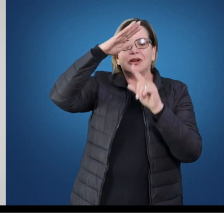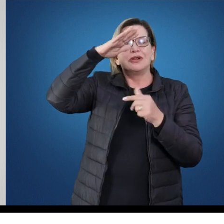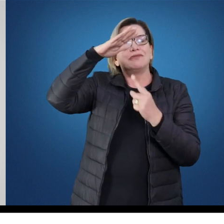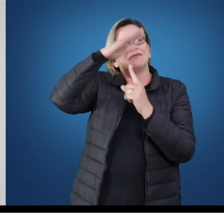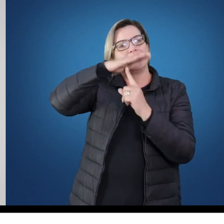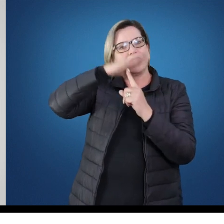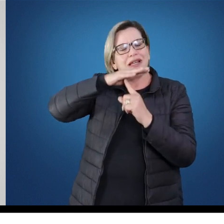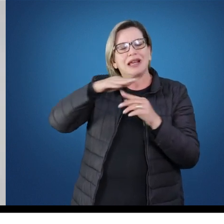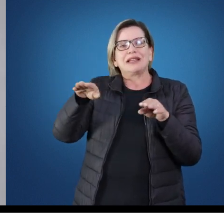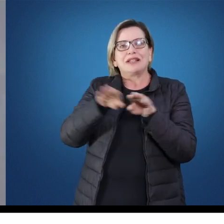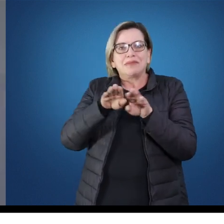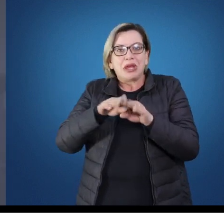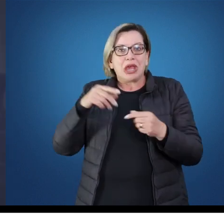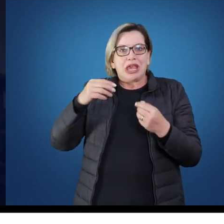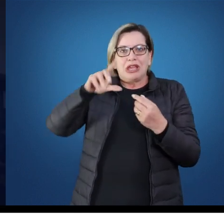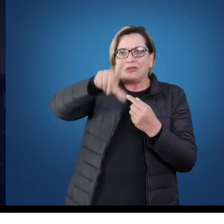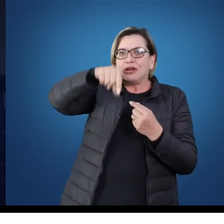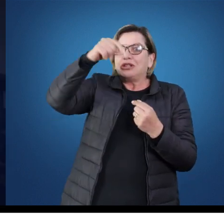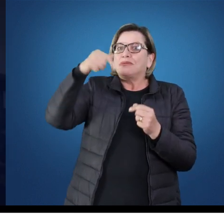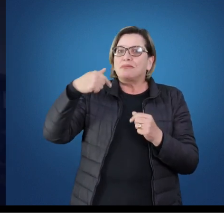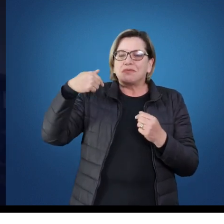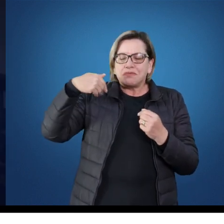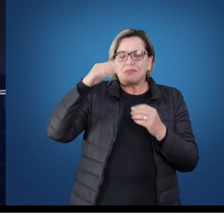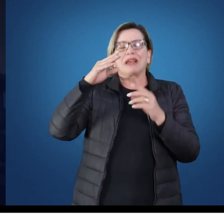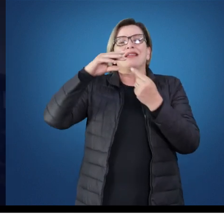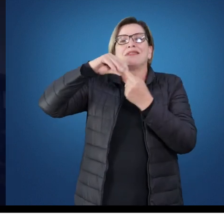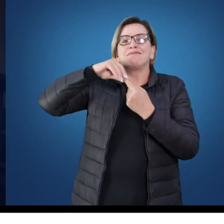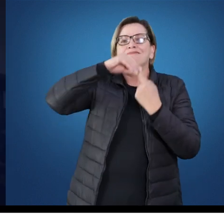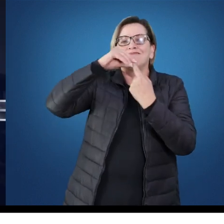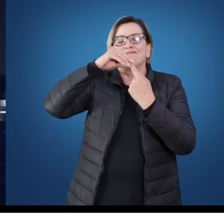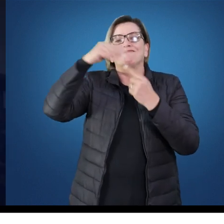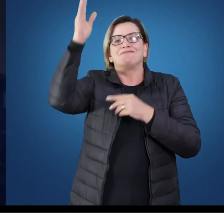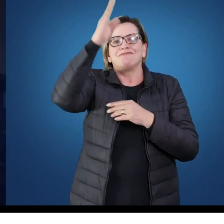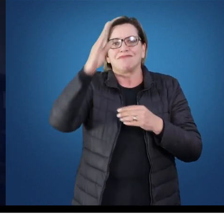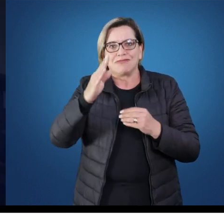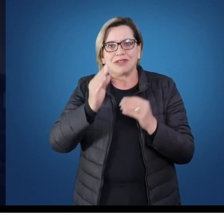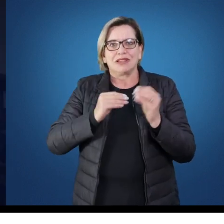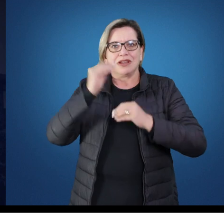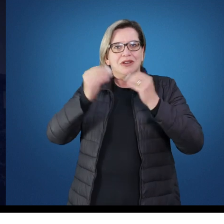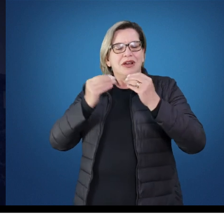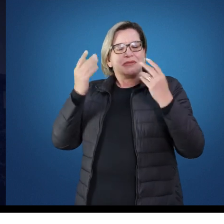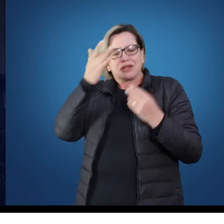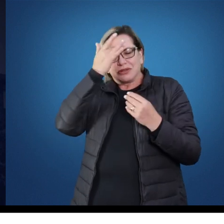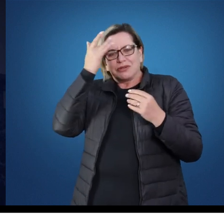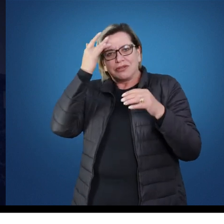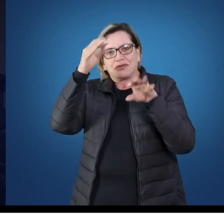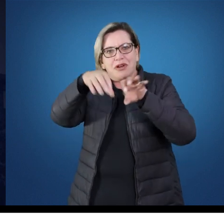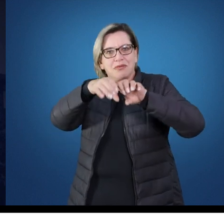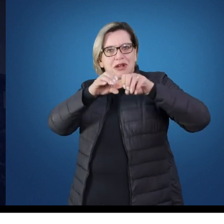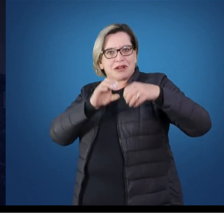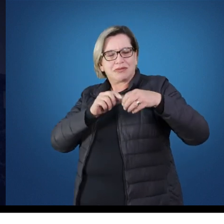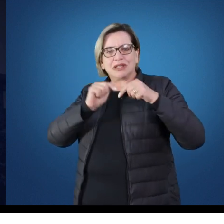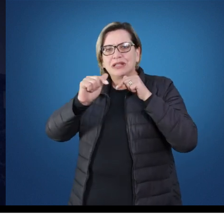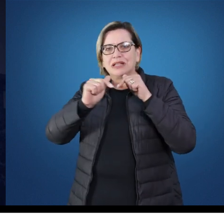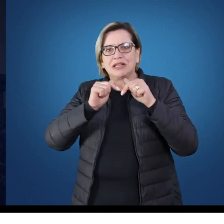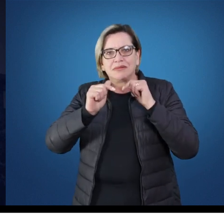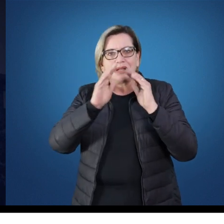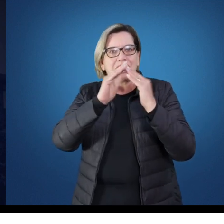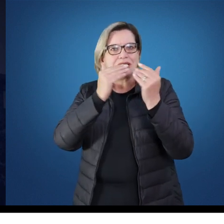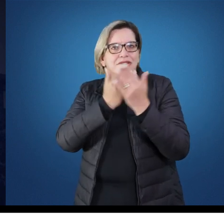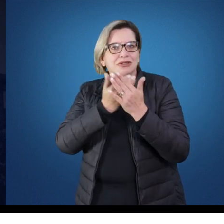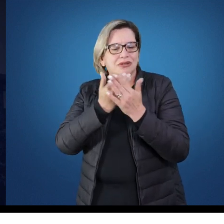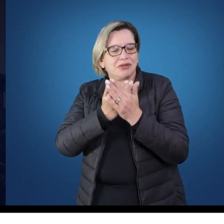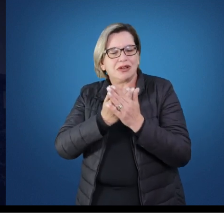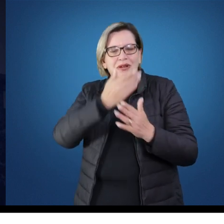de acordo com os resultados do último Enad. Ele forma licenciados em filosofia que estão habilitados a atuarem como professores nas redes pública,